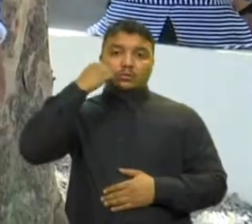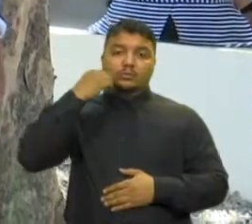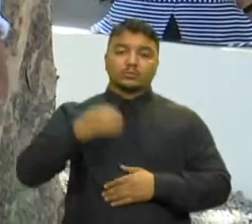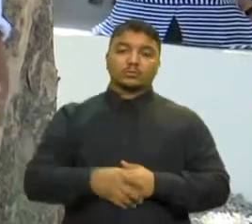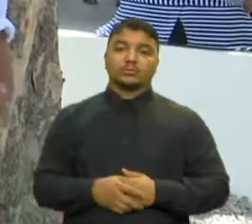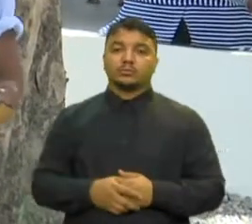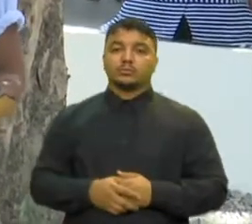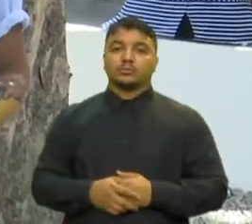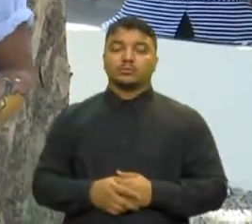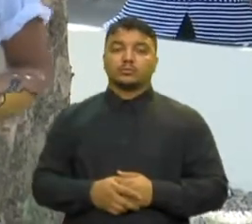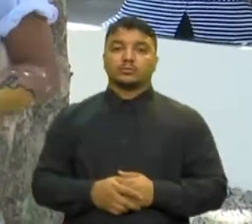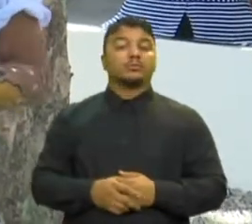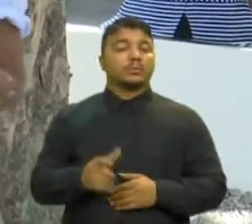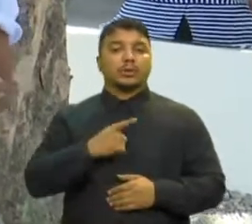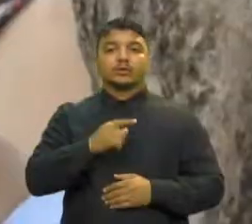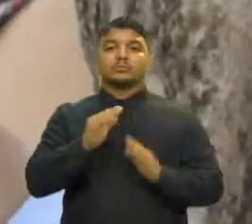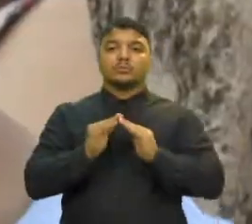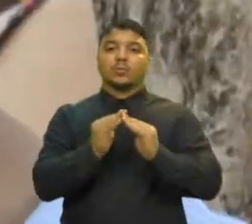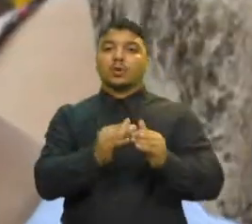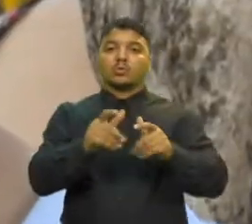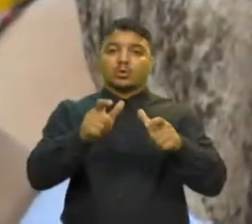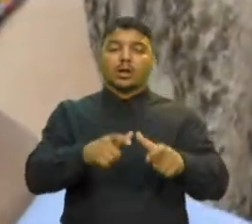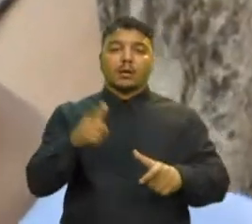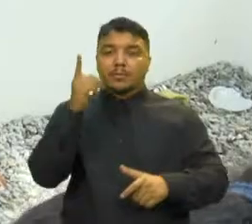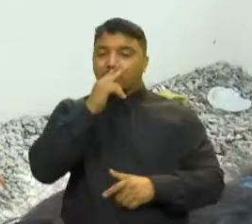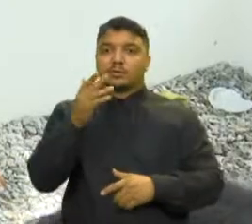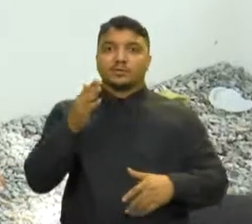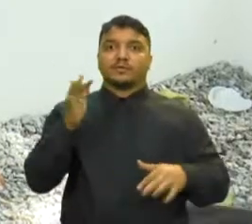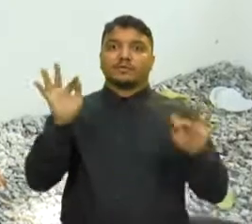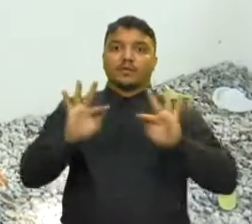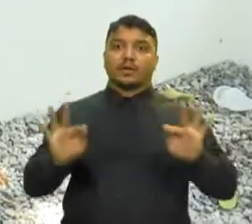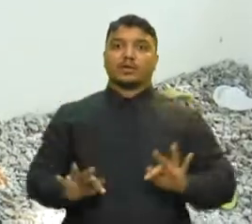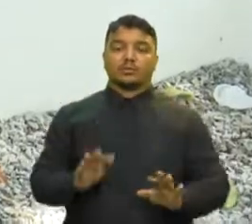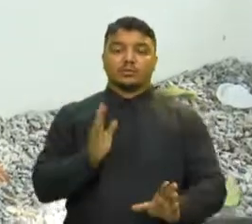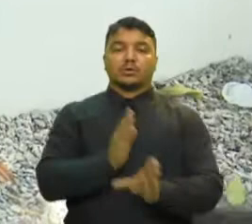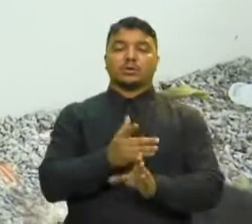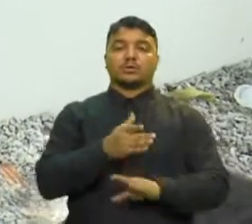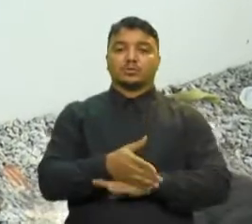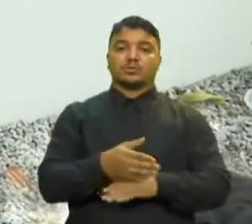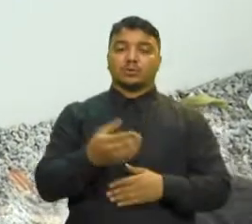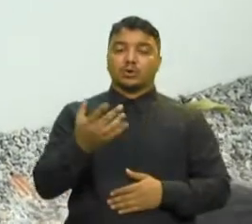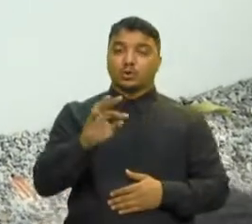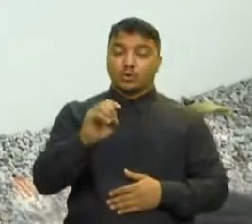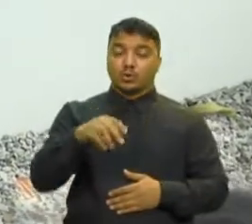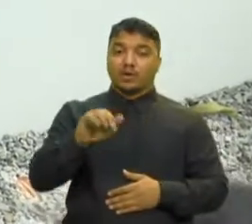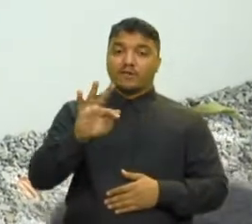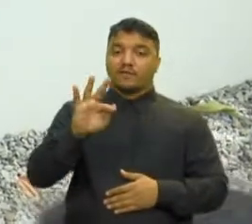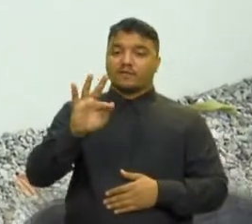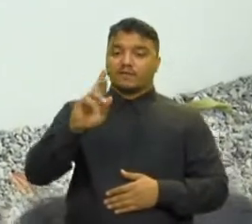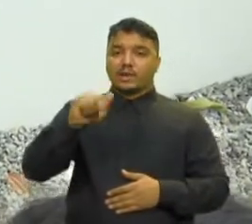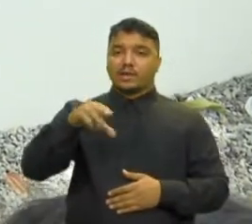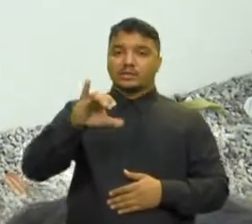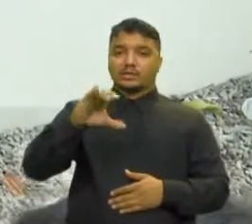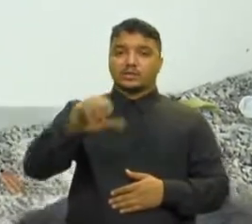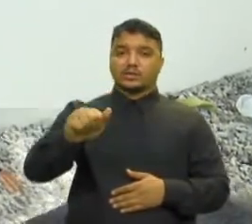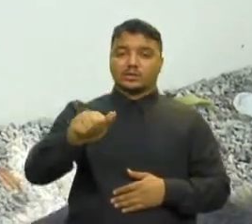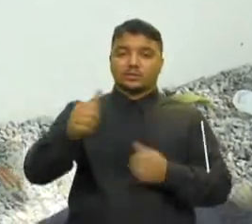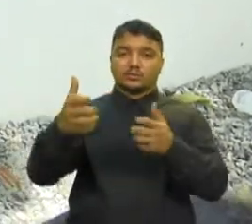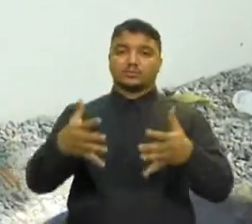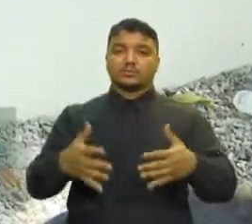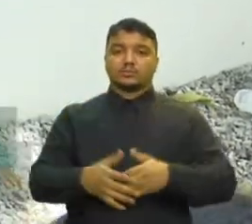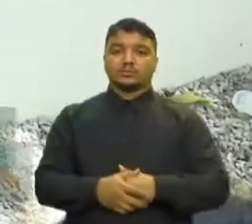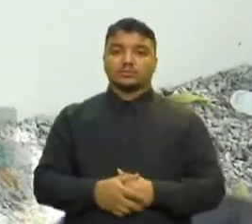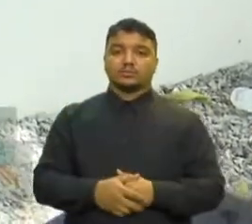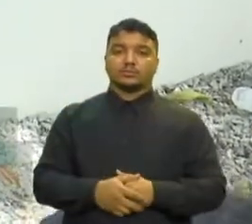mora na comunidade ficou muito feliz com essa iniciativa É o caso da dona Francisca Porque aqui a gente estava precisando